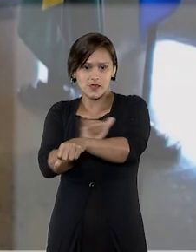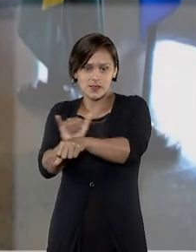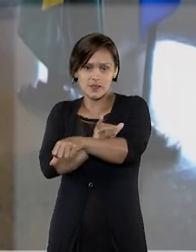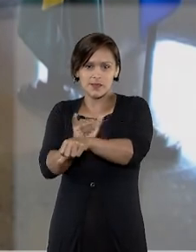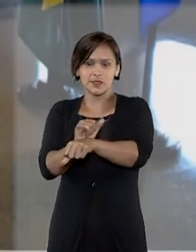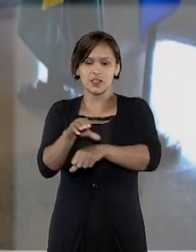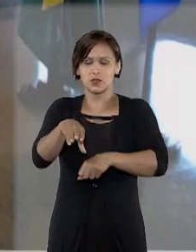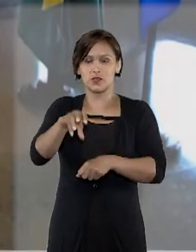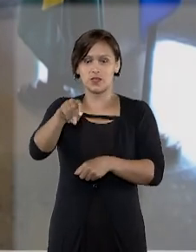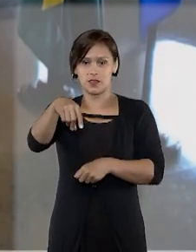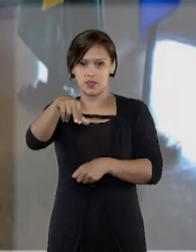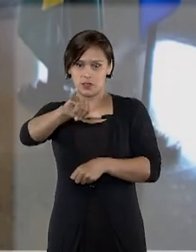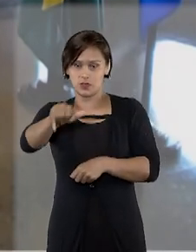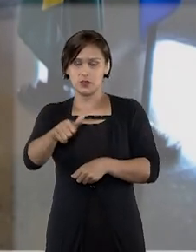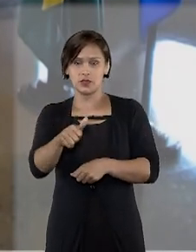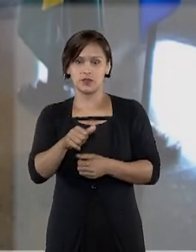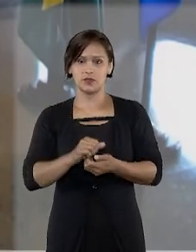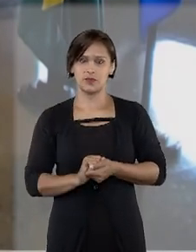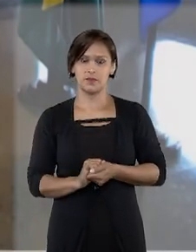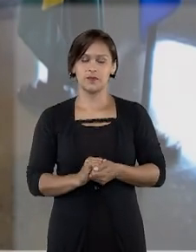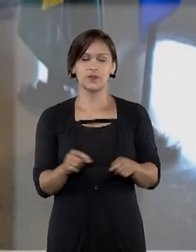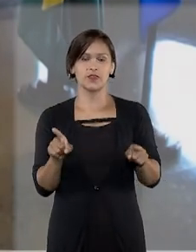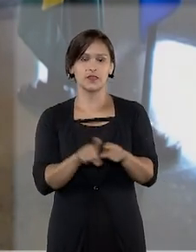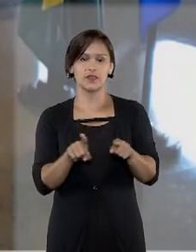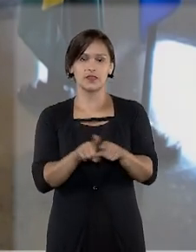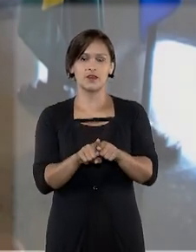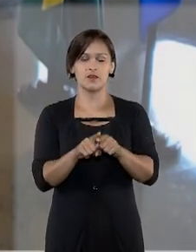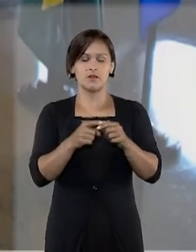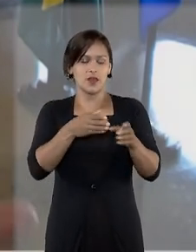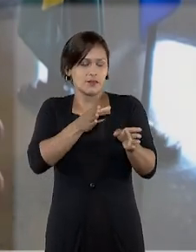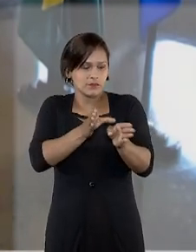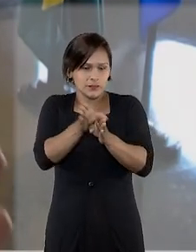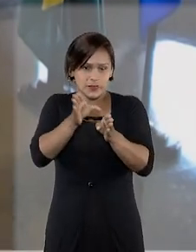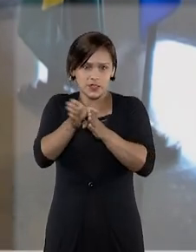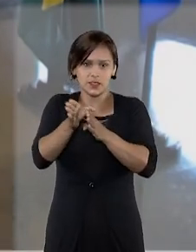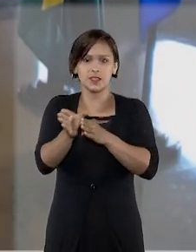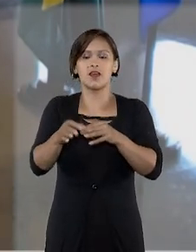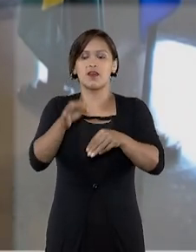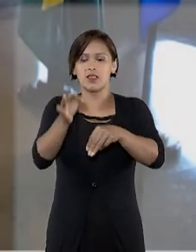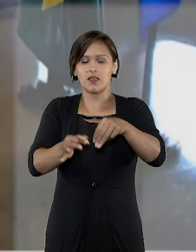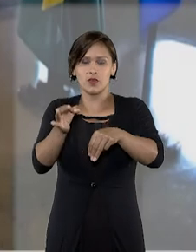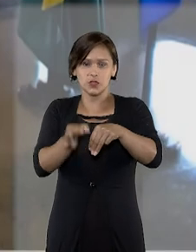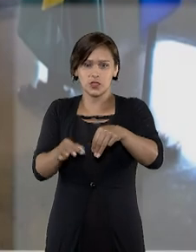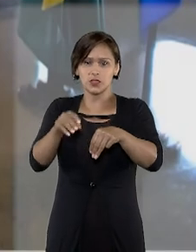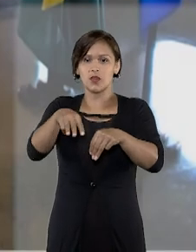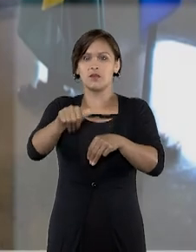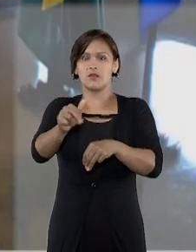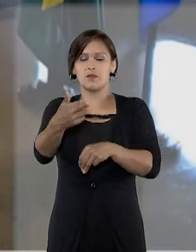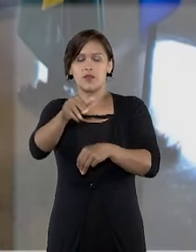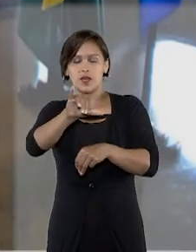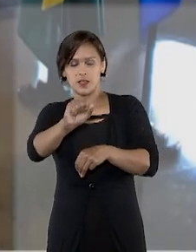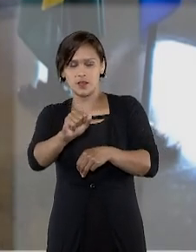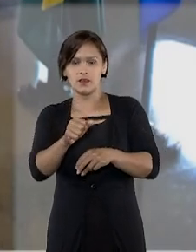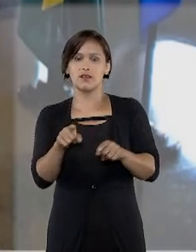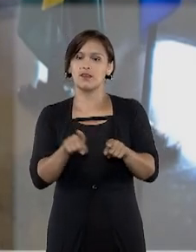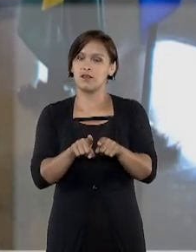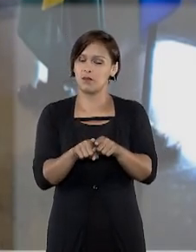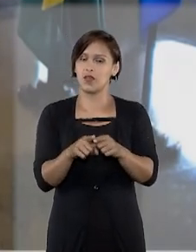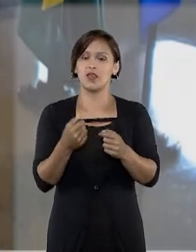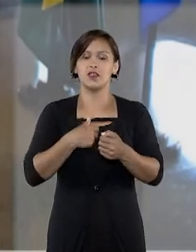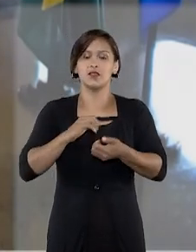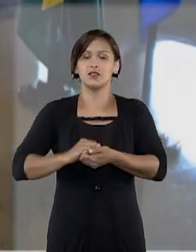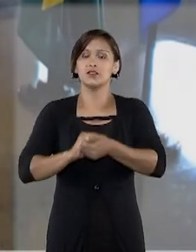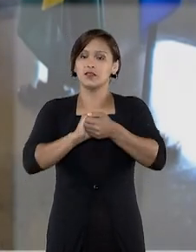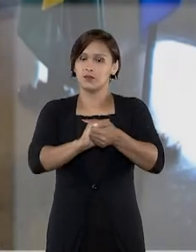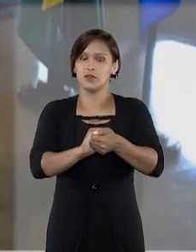do Conselho Nacional de Justiça e também das orientações da eminente Corregedora Nacional Maria Tereza. De